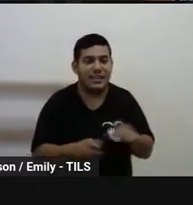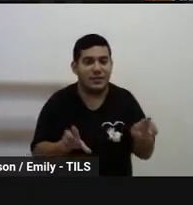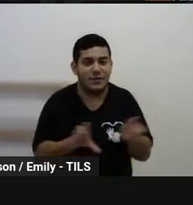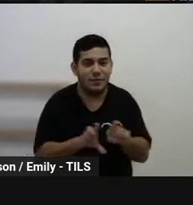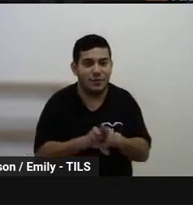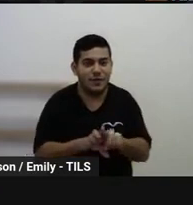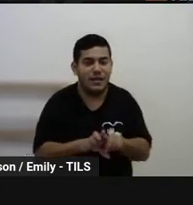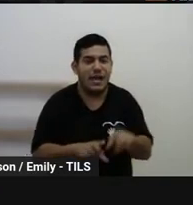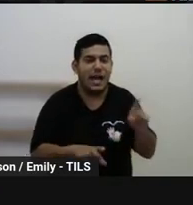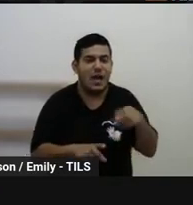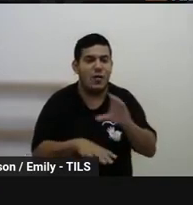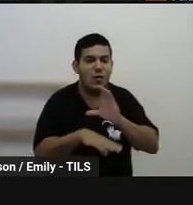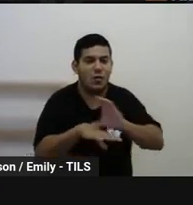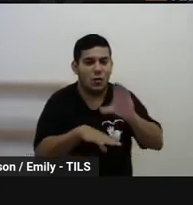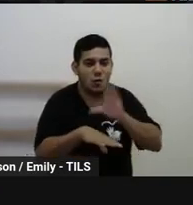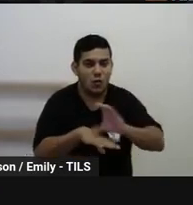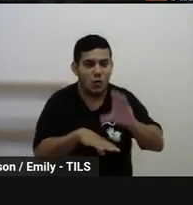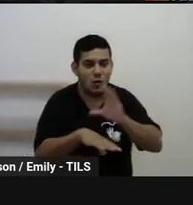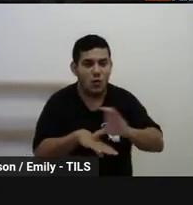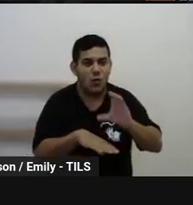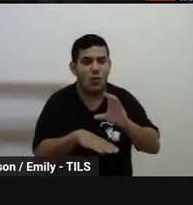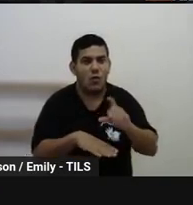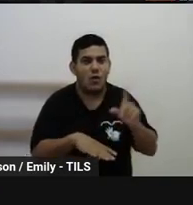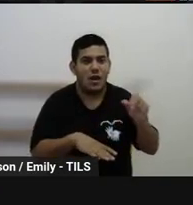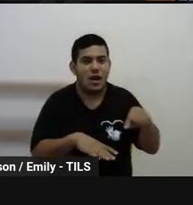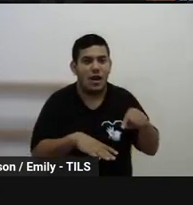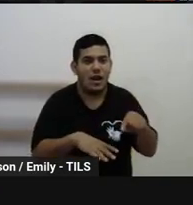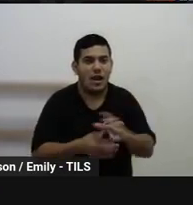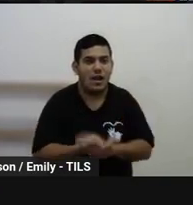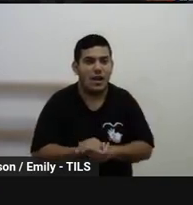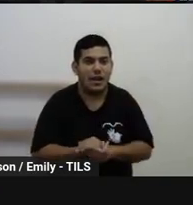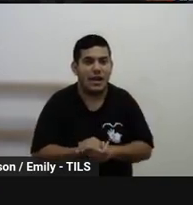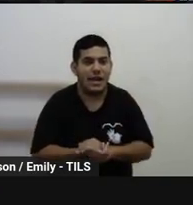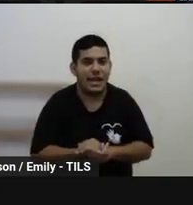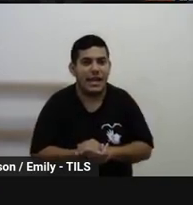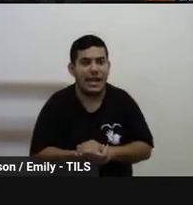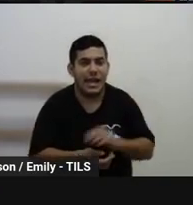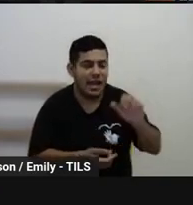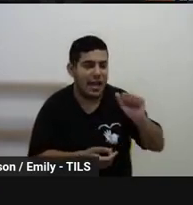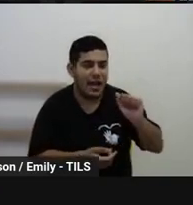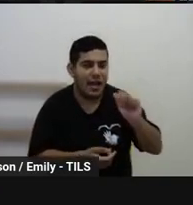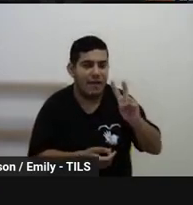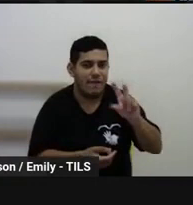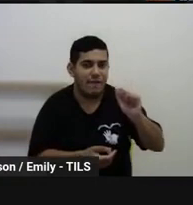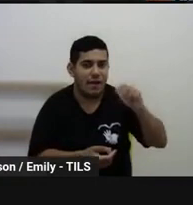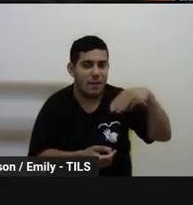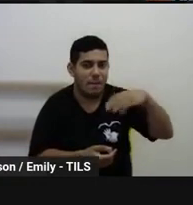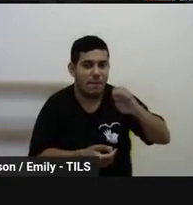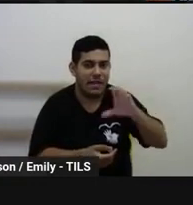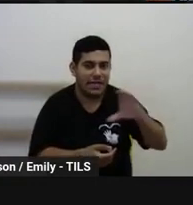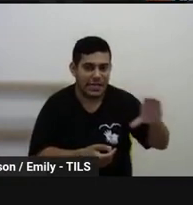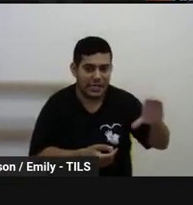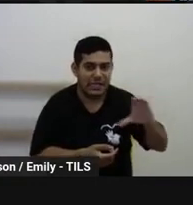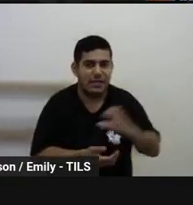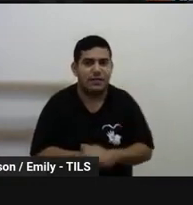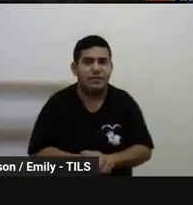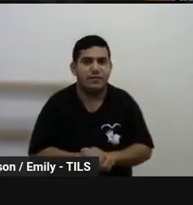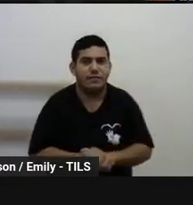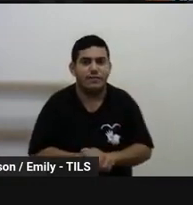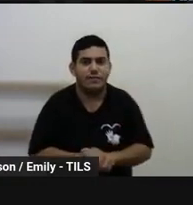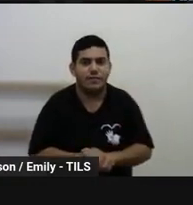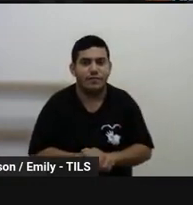um curso que é ofertado pela plataforma Avamec, e esse curso,